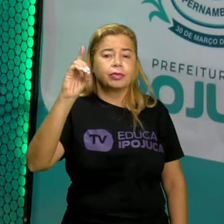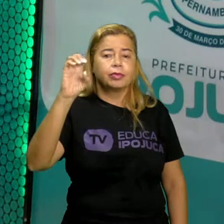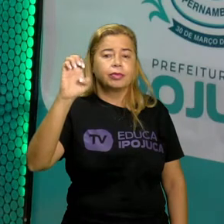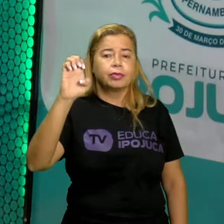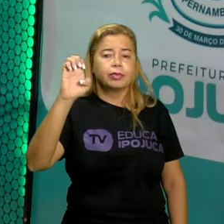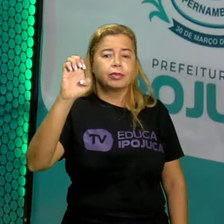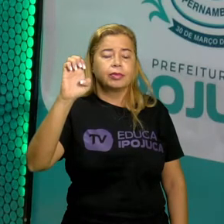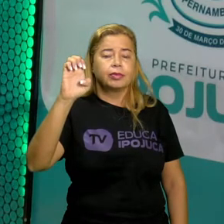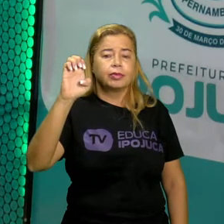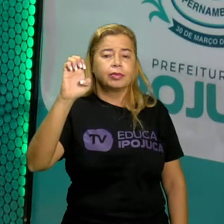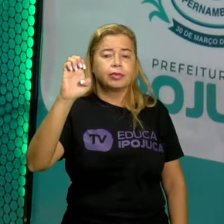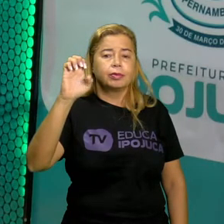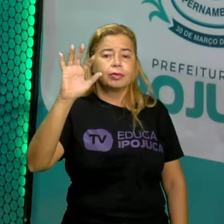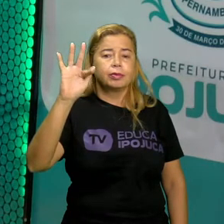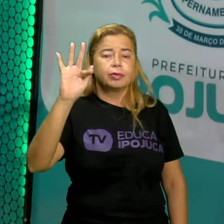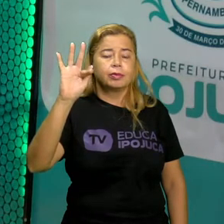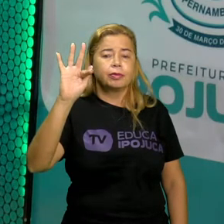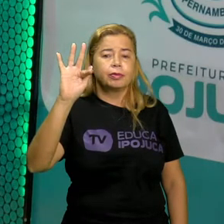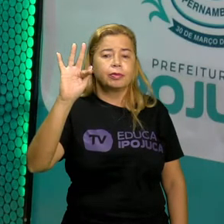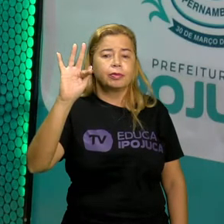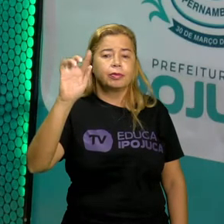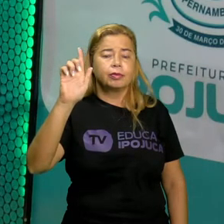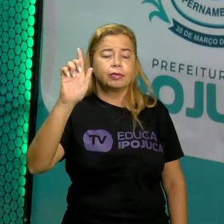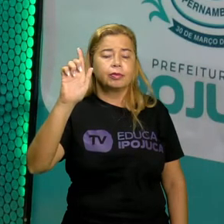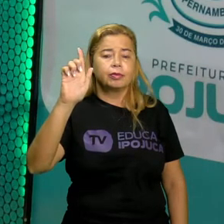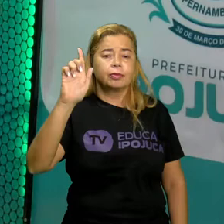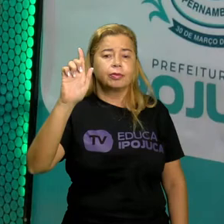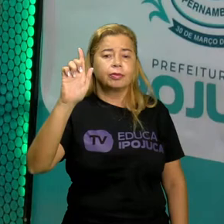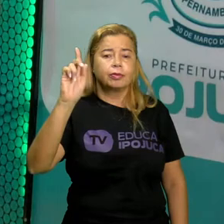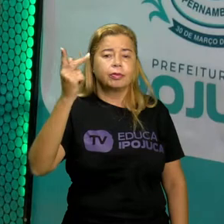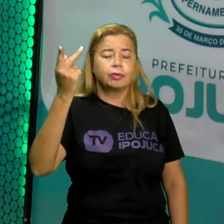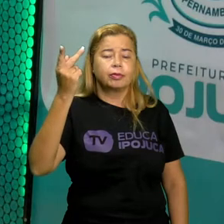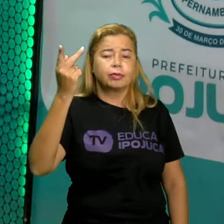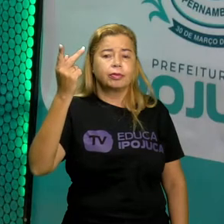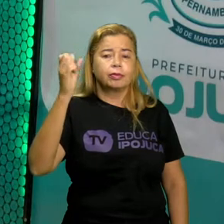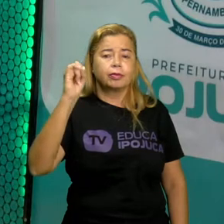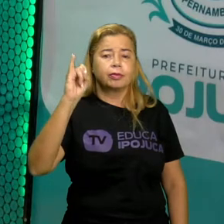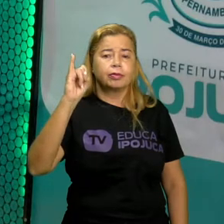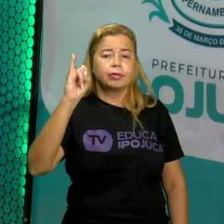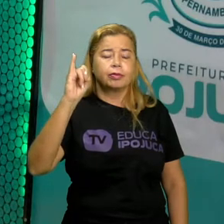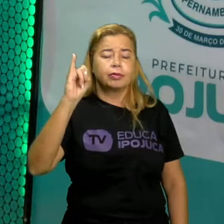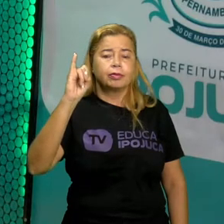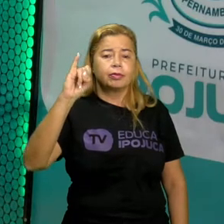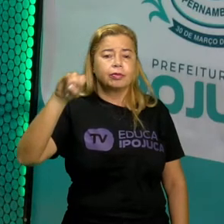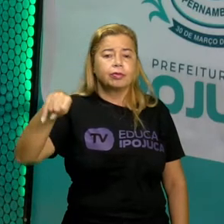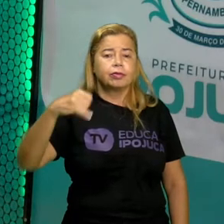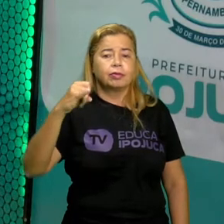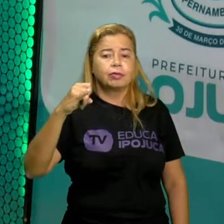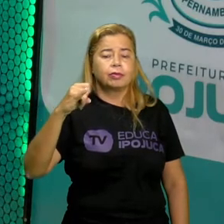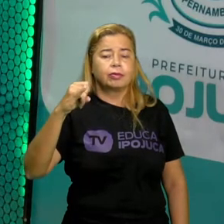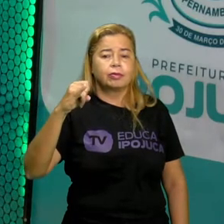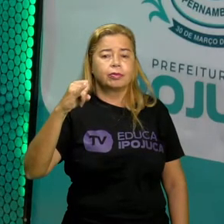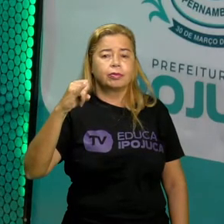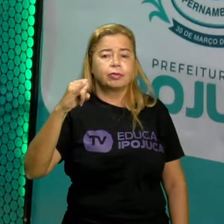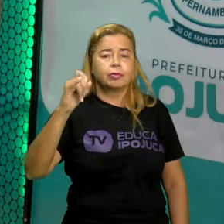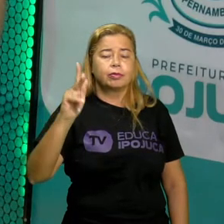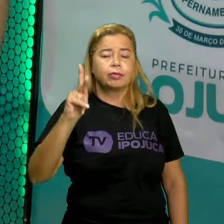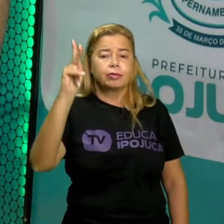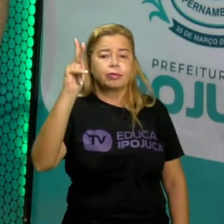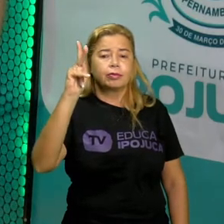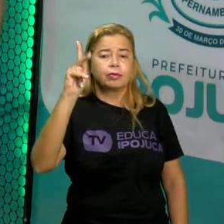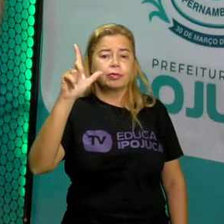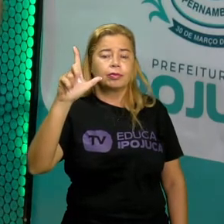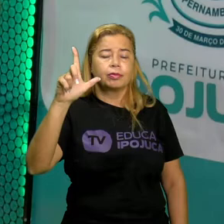E F G H I J K